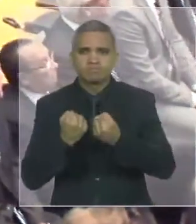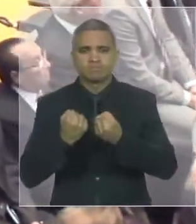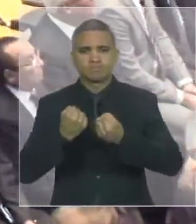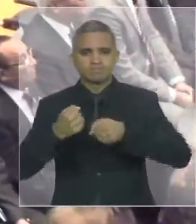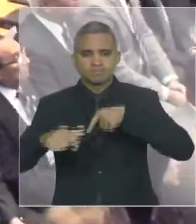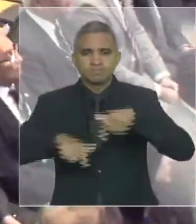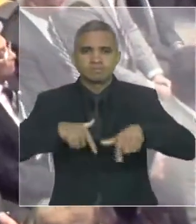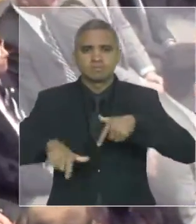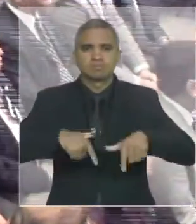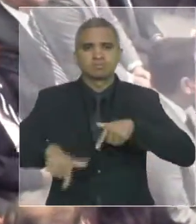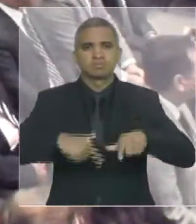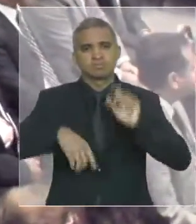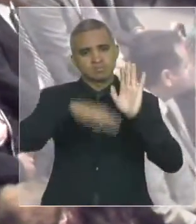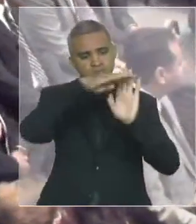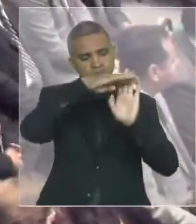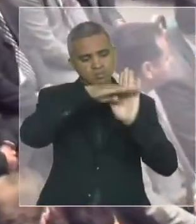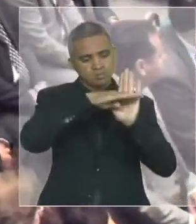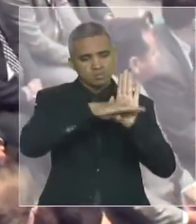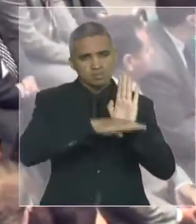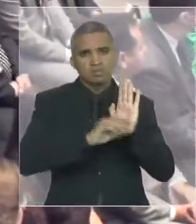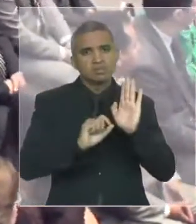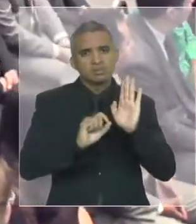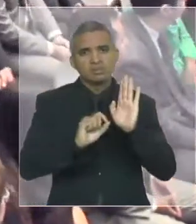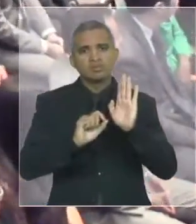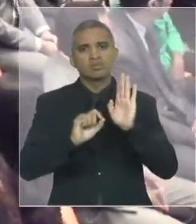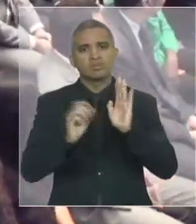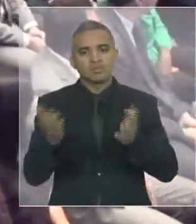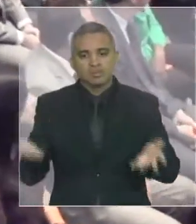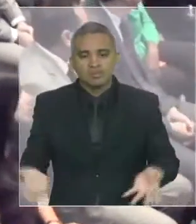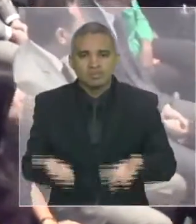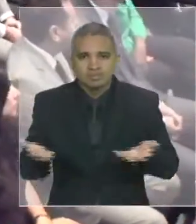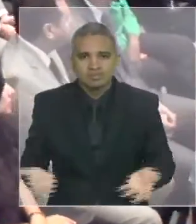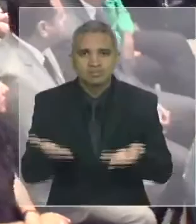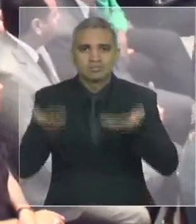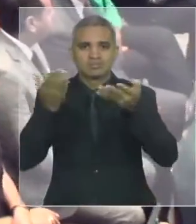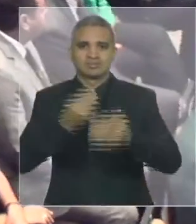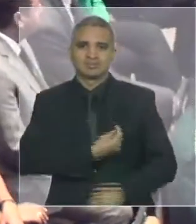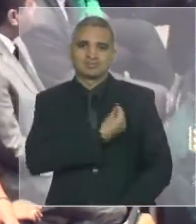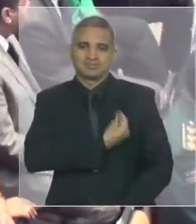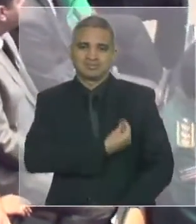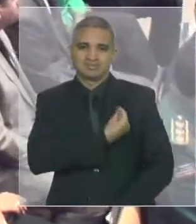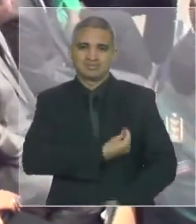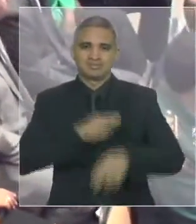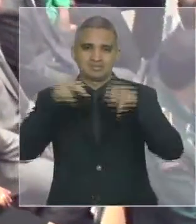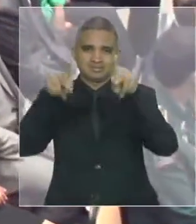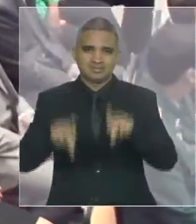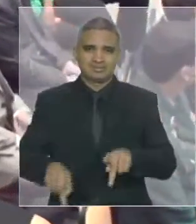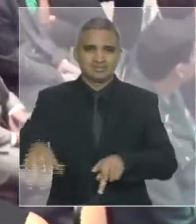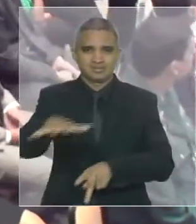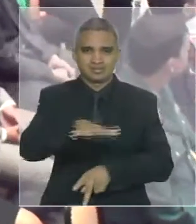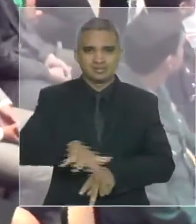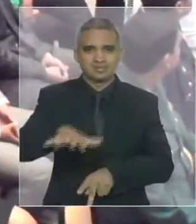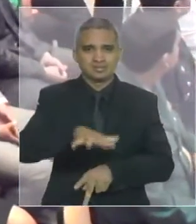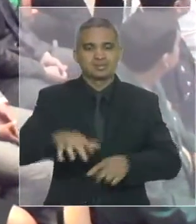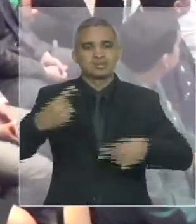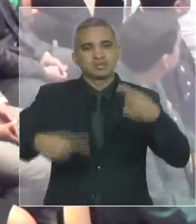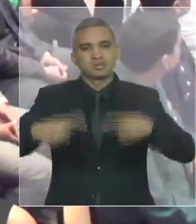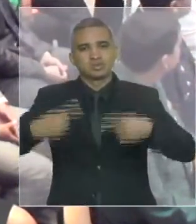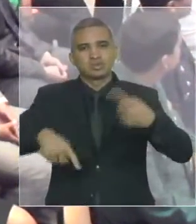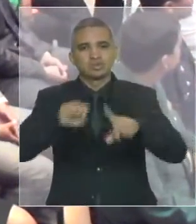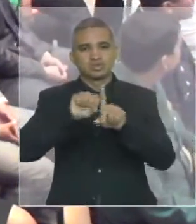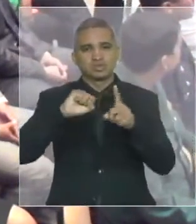elevação das condições de vida do povo, com foco principal na temática das políticas sociais, assegurar